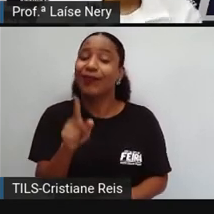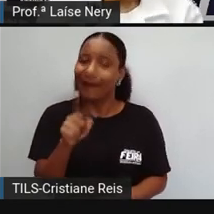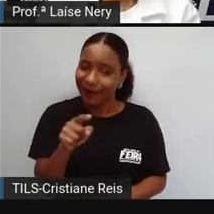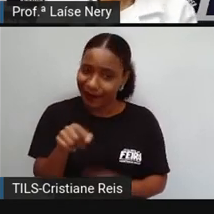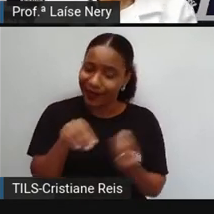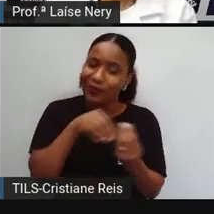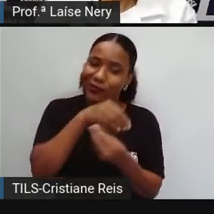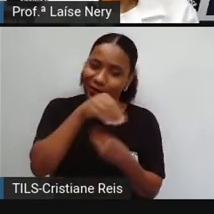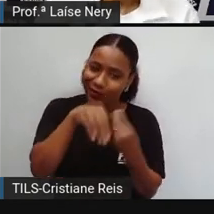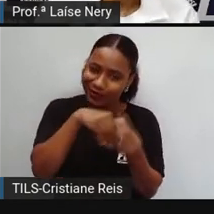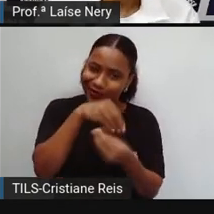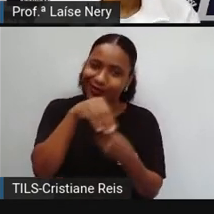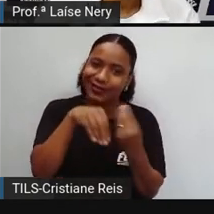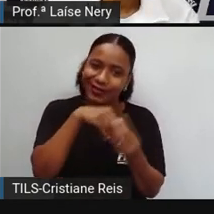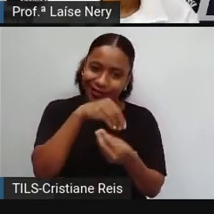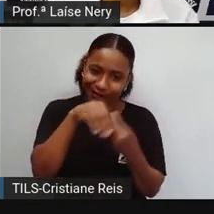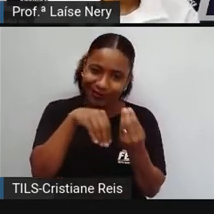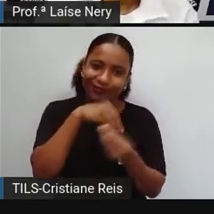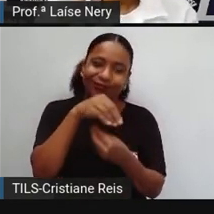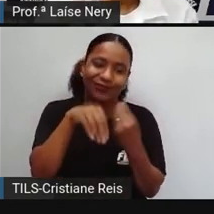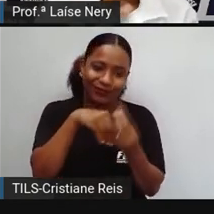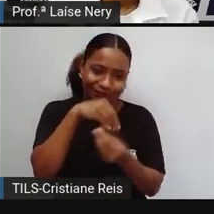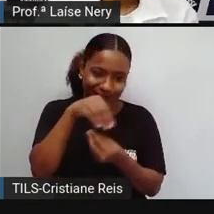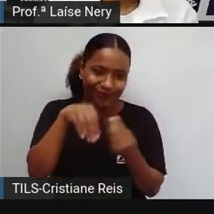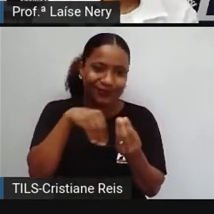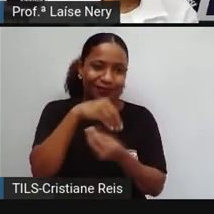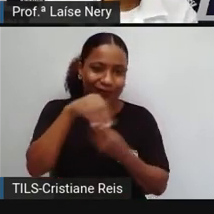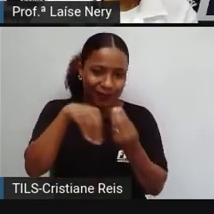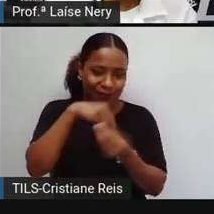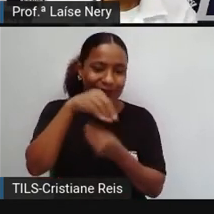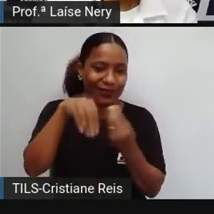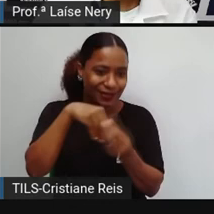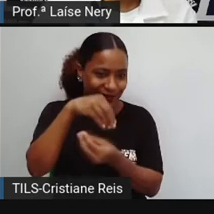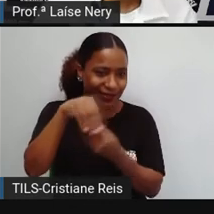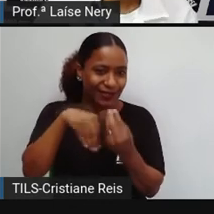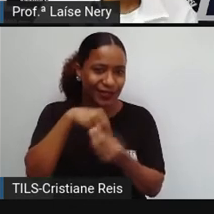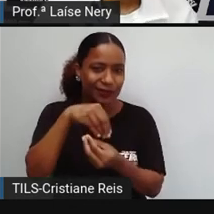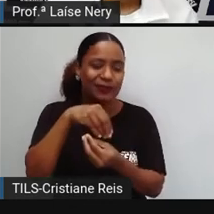processado. Se você respondeu assim, então acertou.